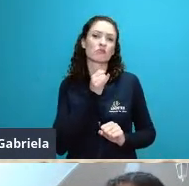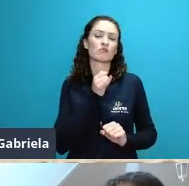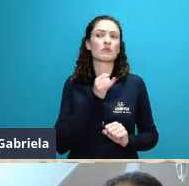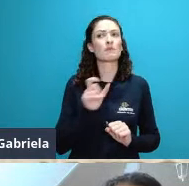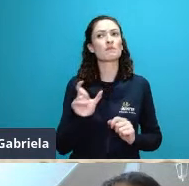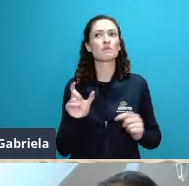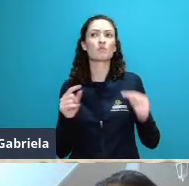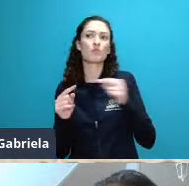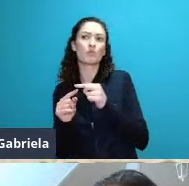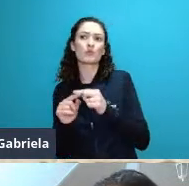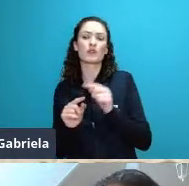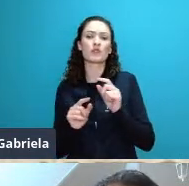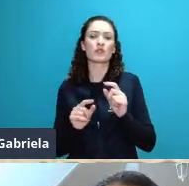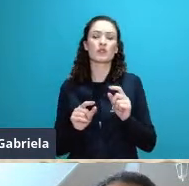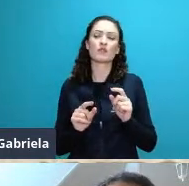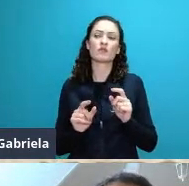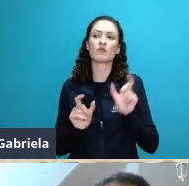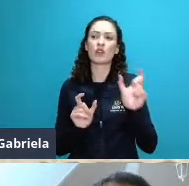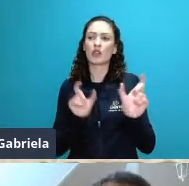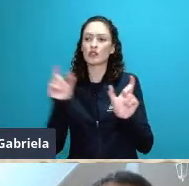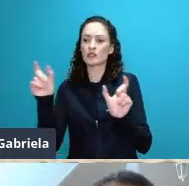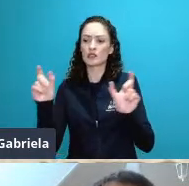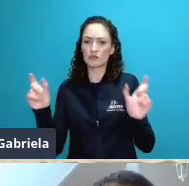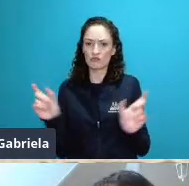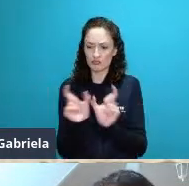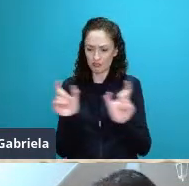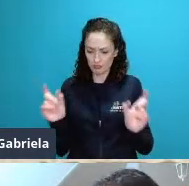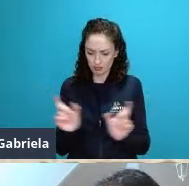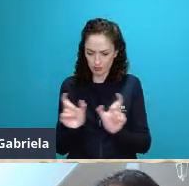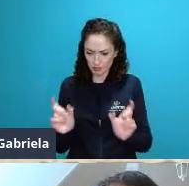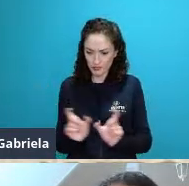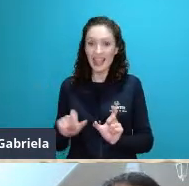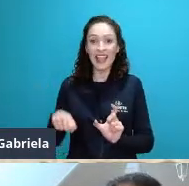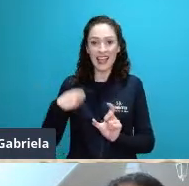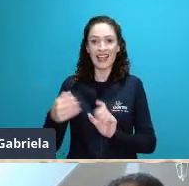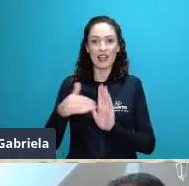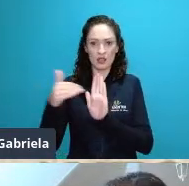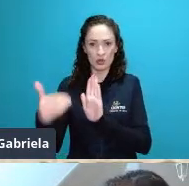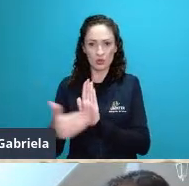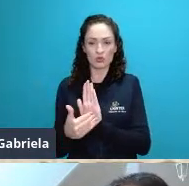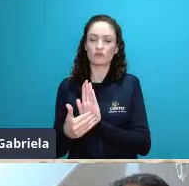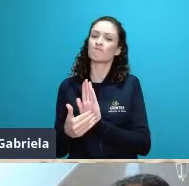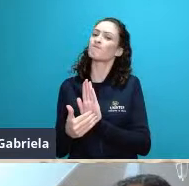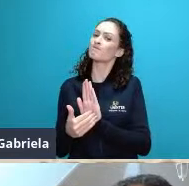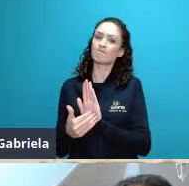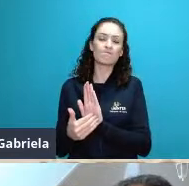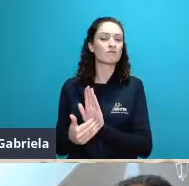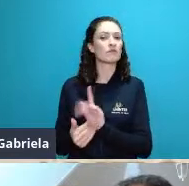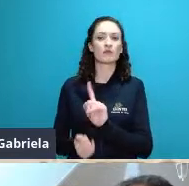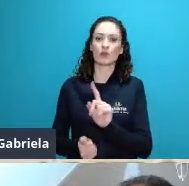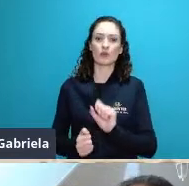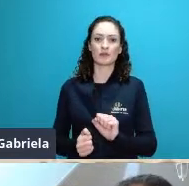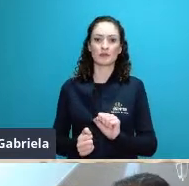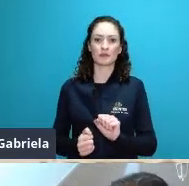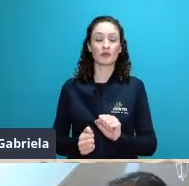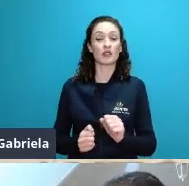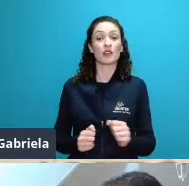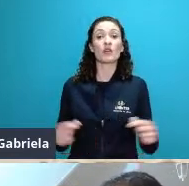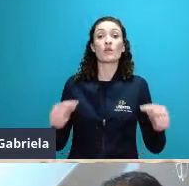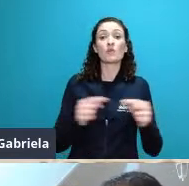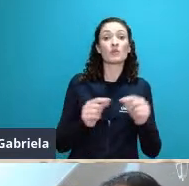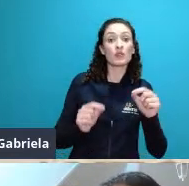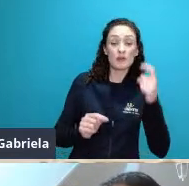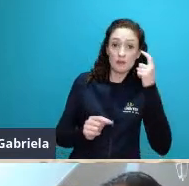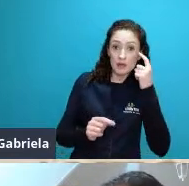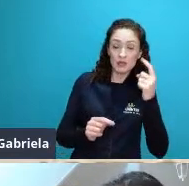ideia fortemente condicionada a teoria do Bertalanff então a teoria geral dos